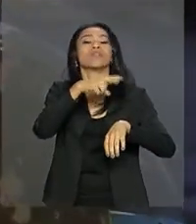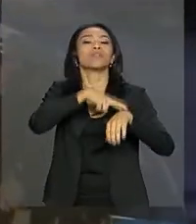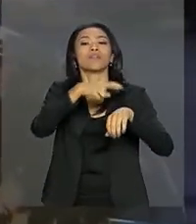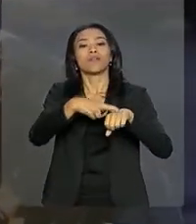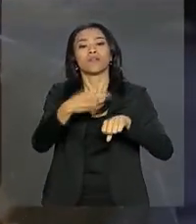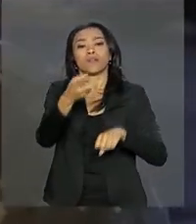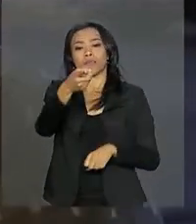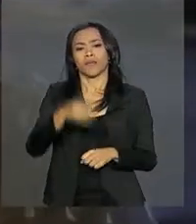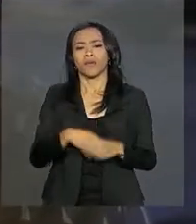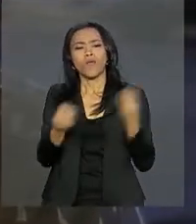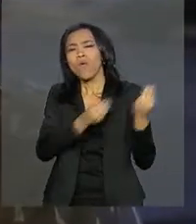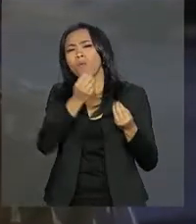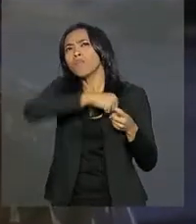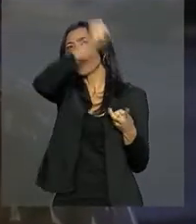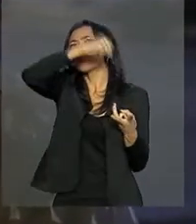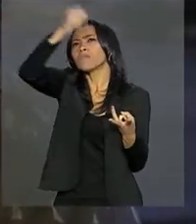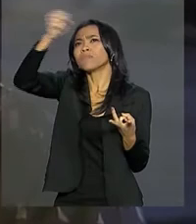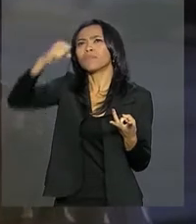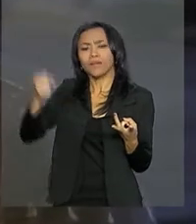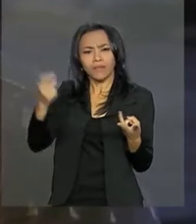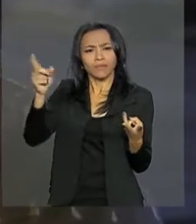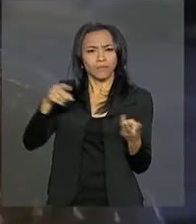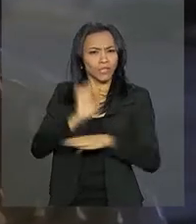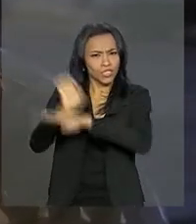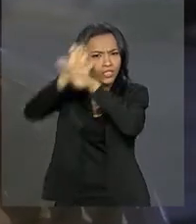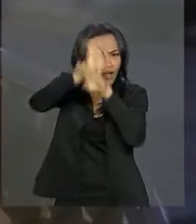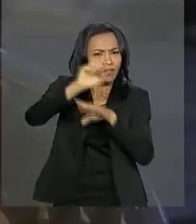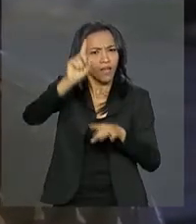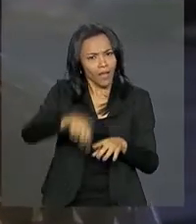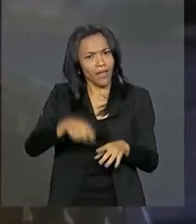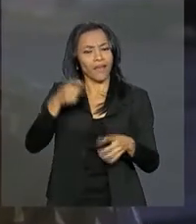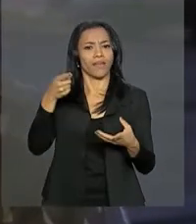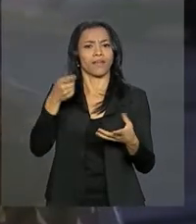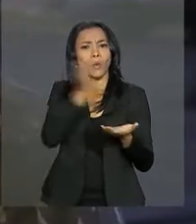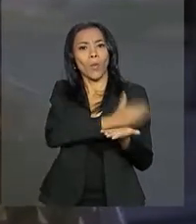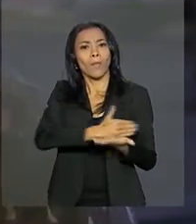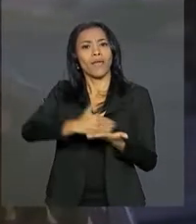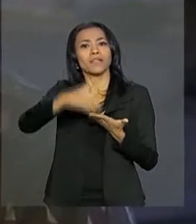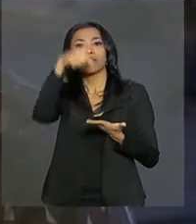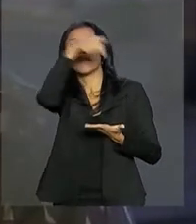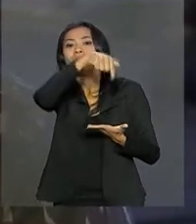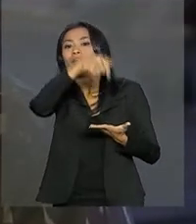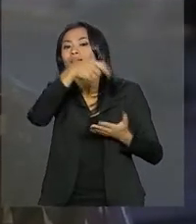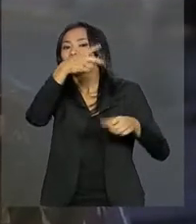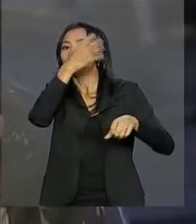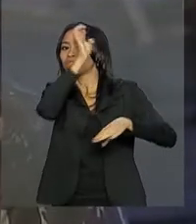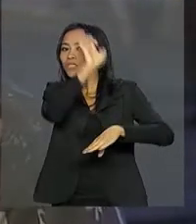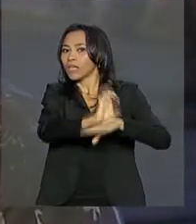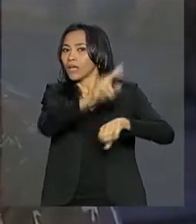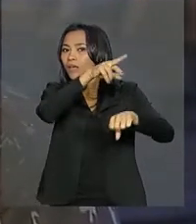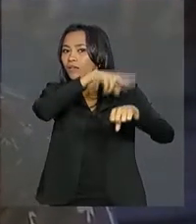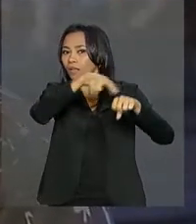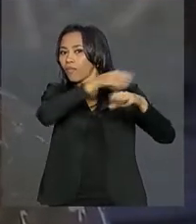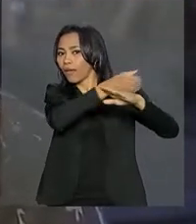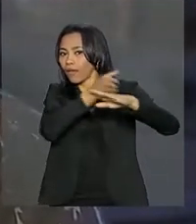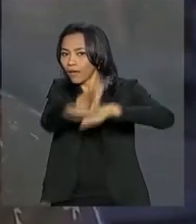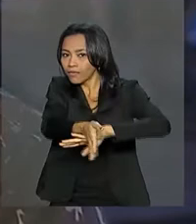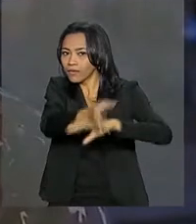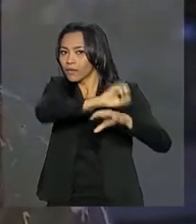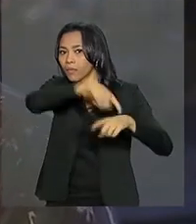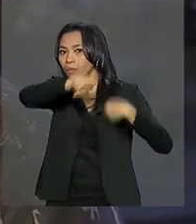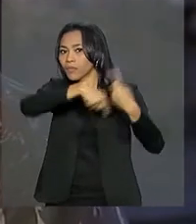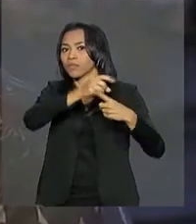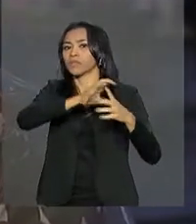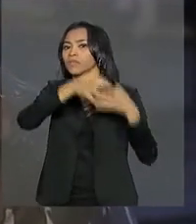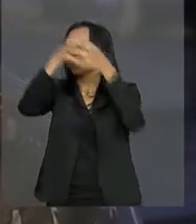interiorização é quase como um fechamento de um ciclo que começa lá com a entrada desses venezuelanos na fronteira. Pode-se